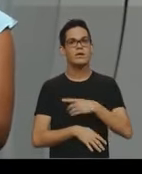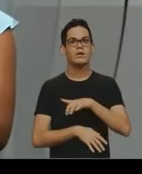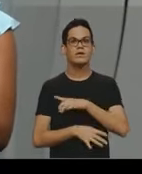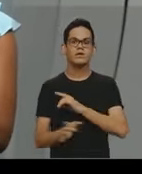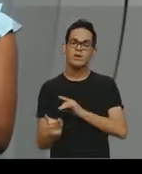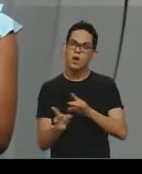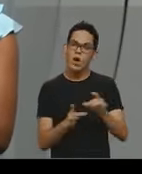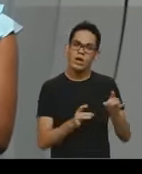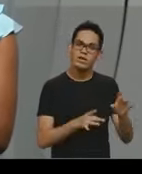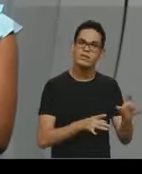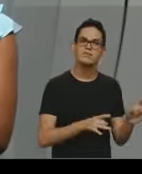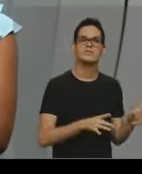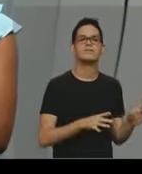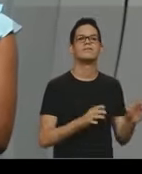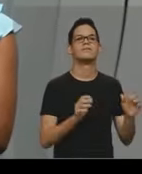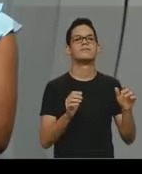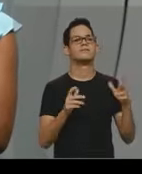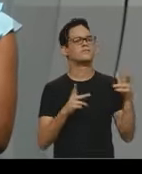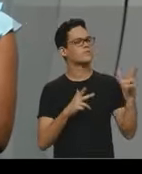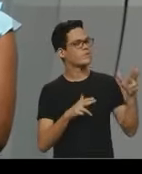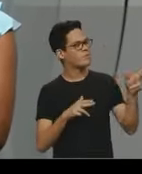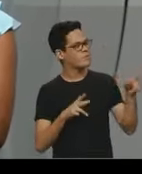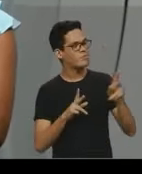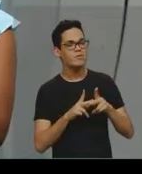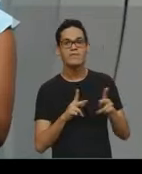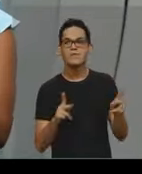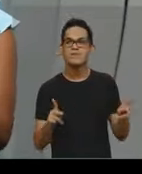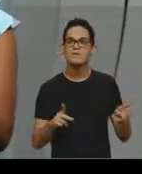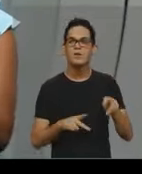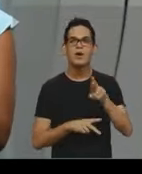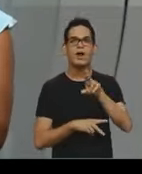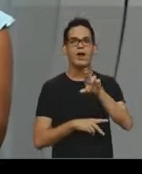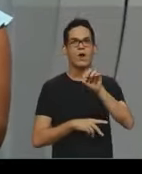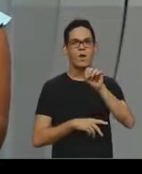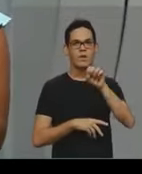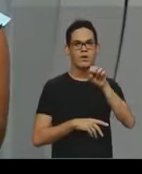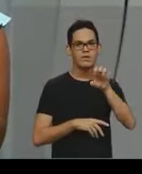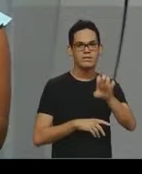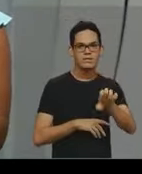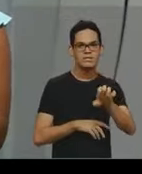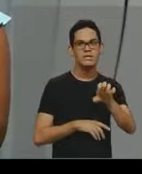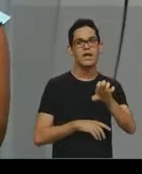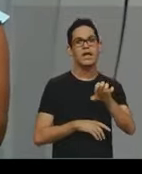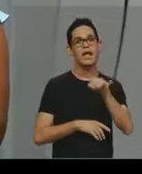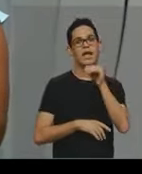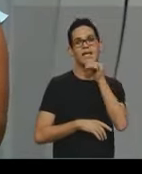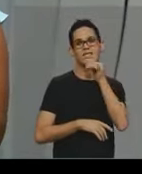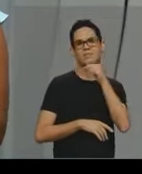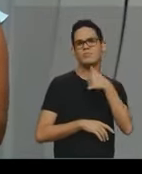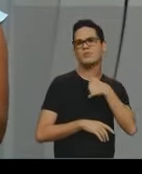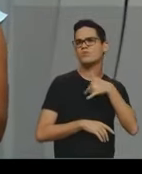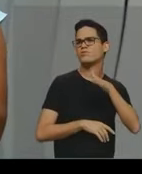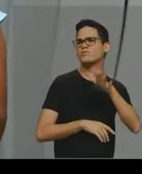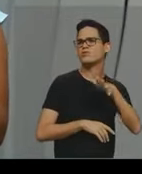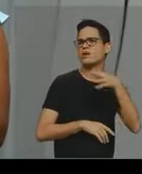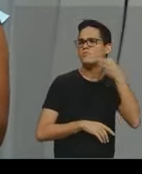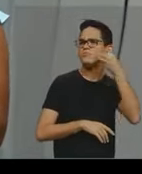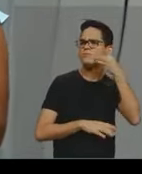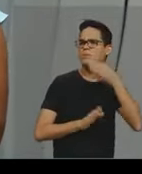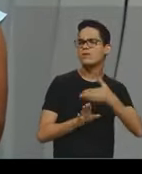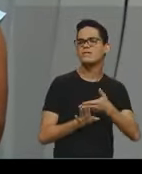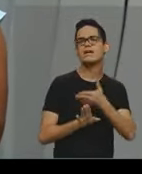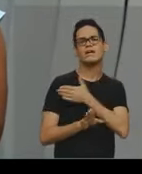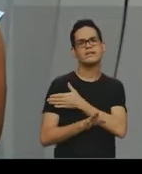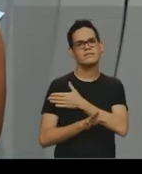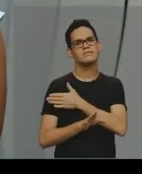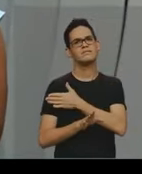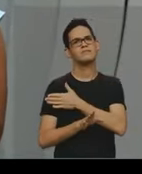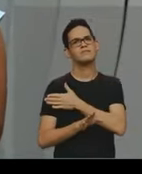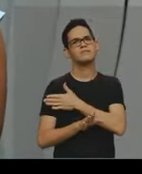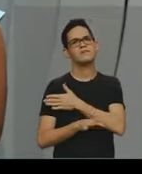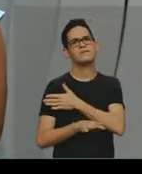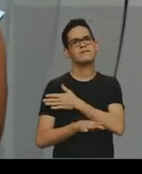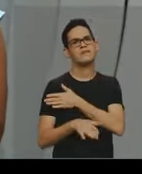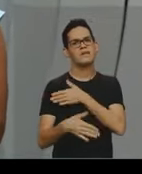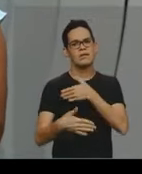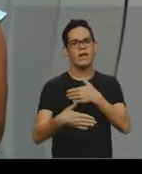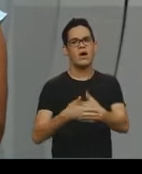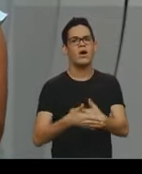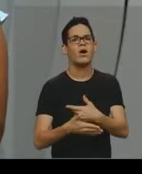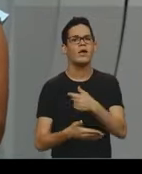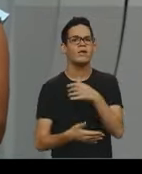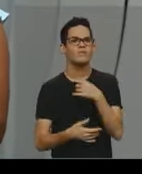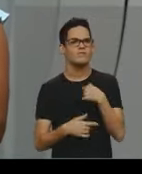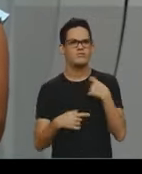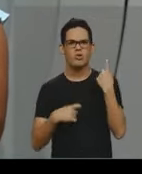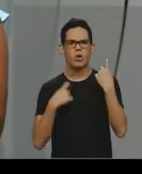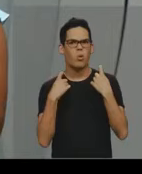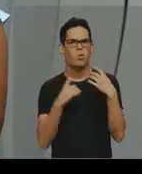cotidiano, como a professora Rose falou, né, às vezes, uma situação que eu vivi, às vezes, no momento, eu não vou me